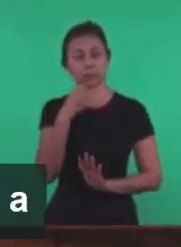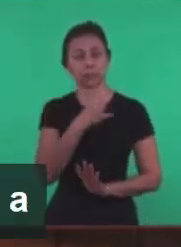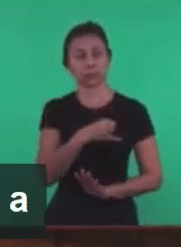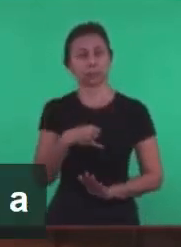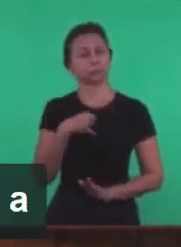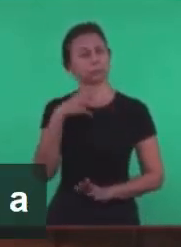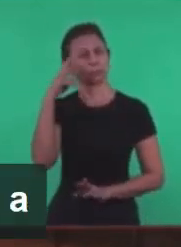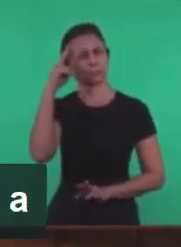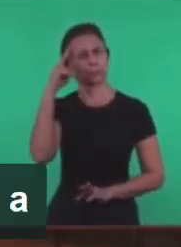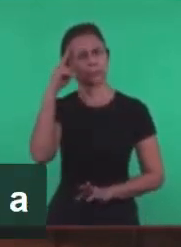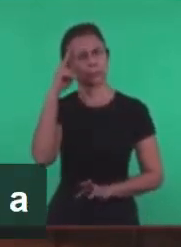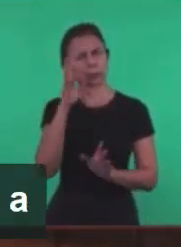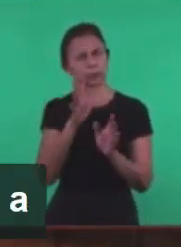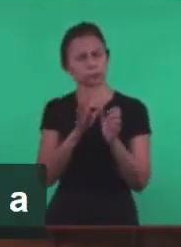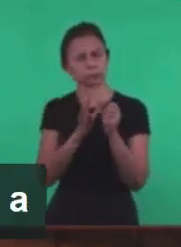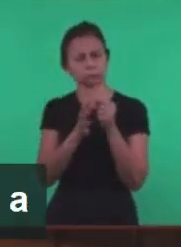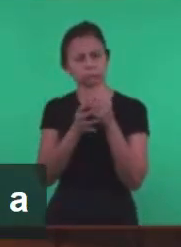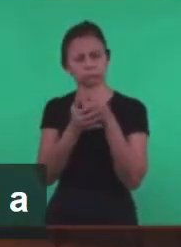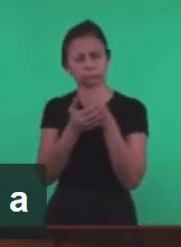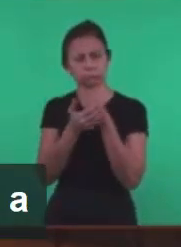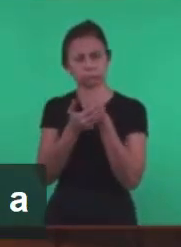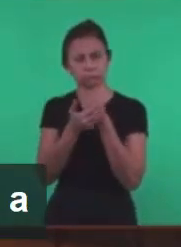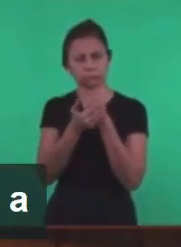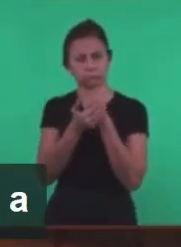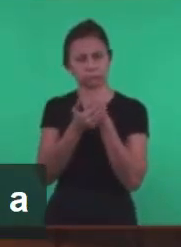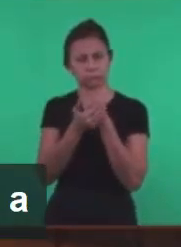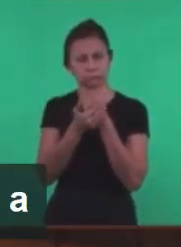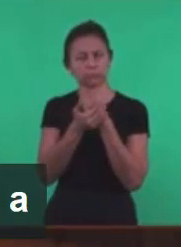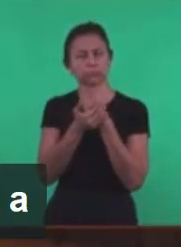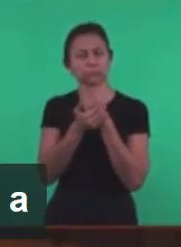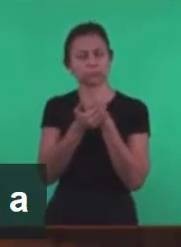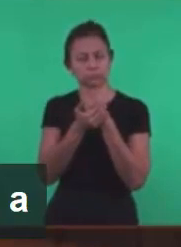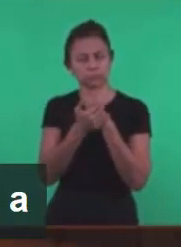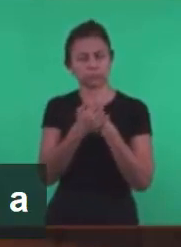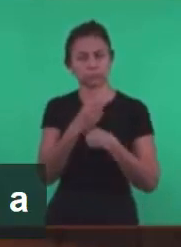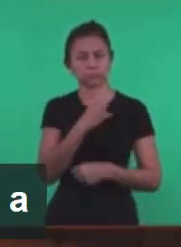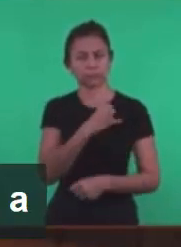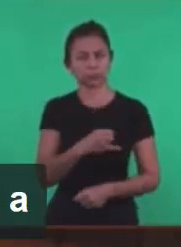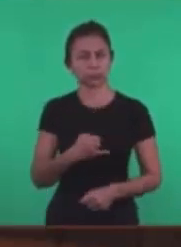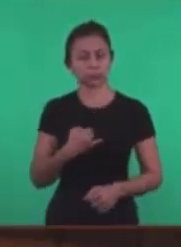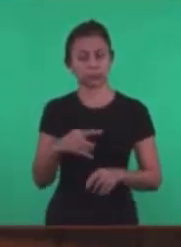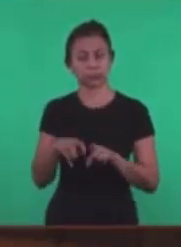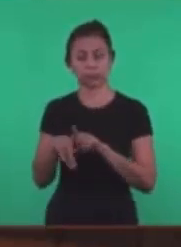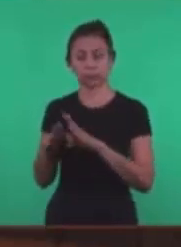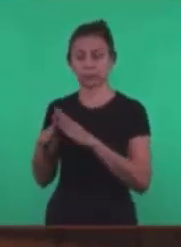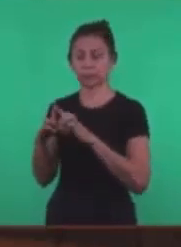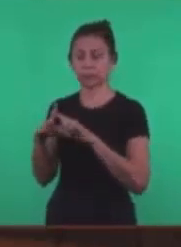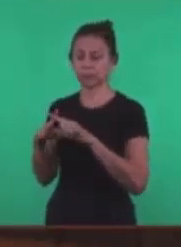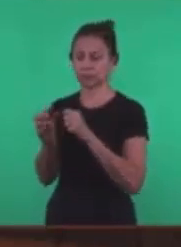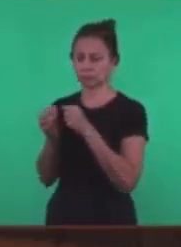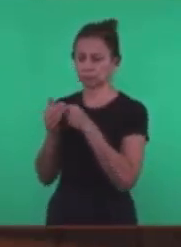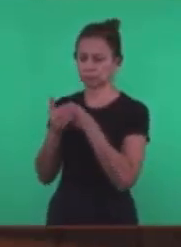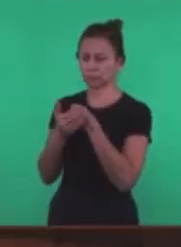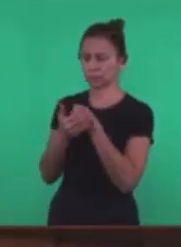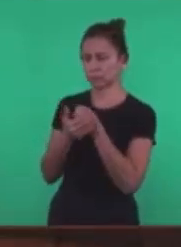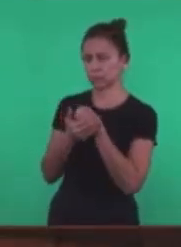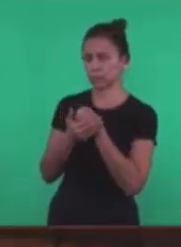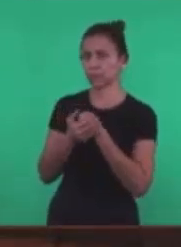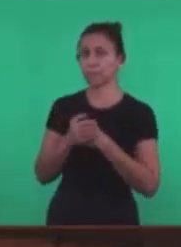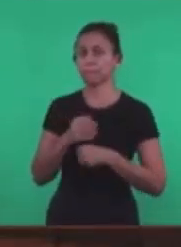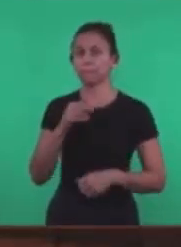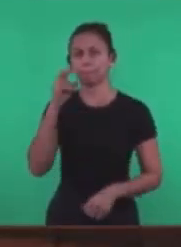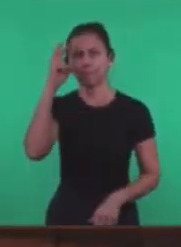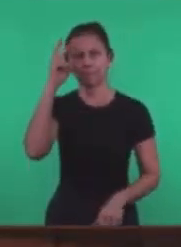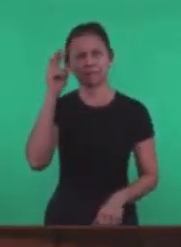estava Oculta A João E a igreja E uma história Que sempre esteve